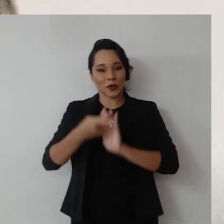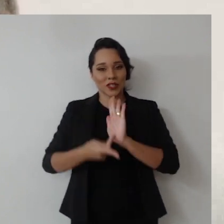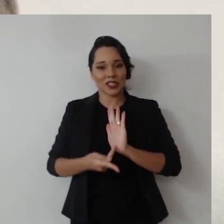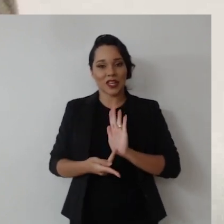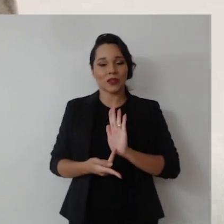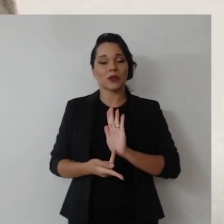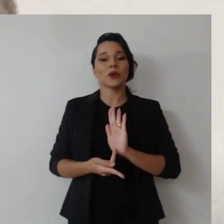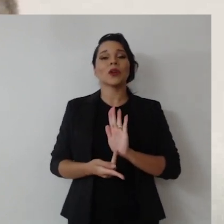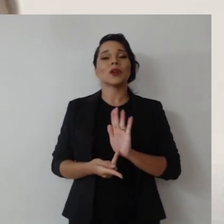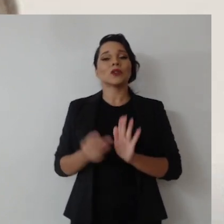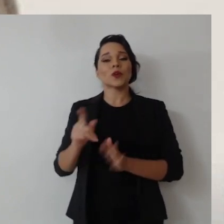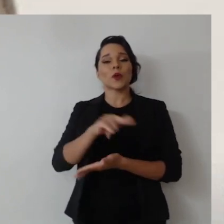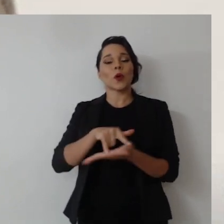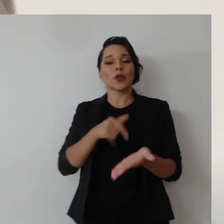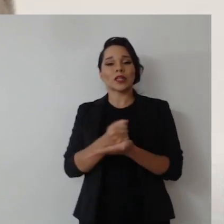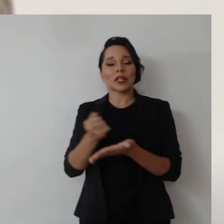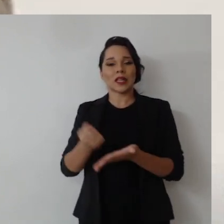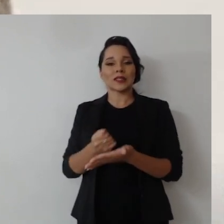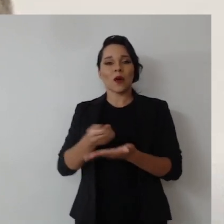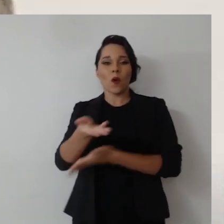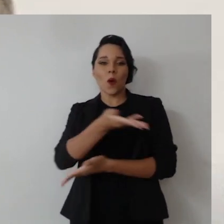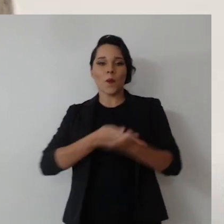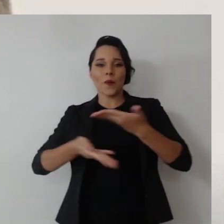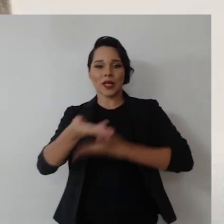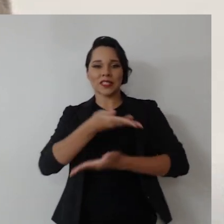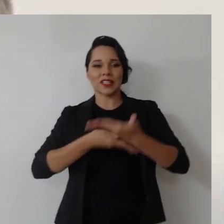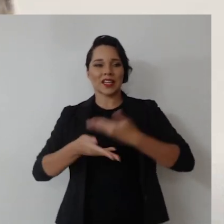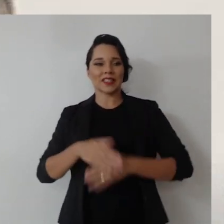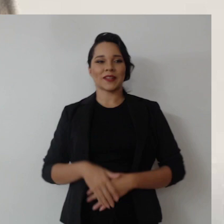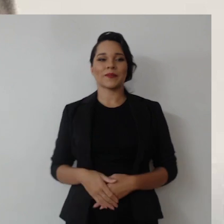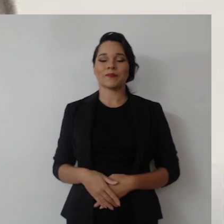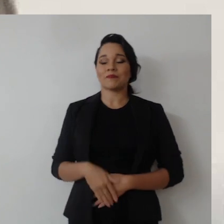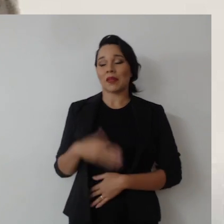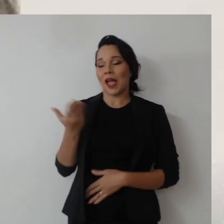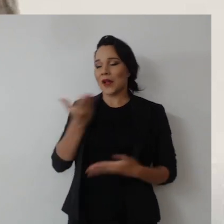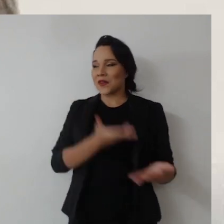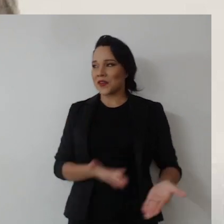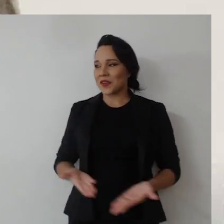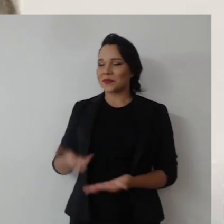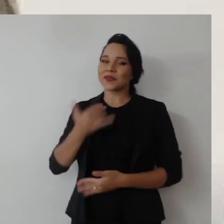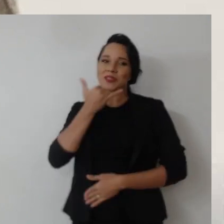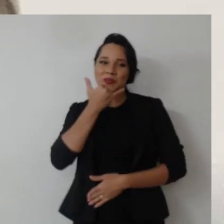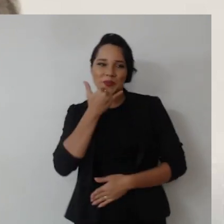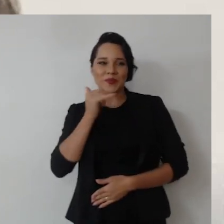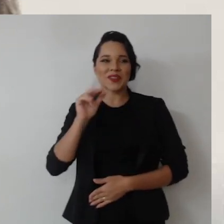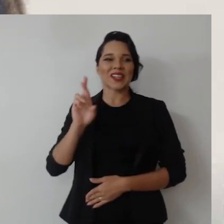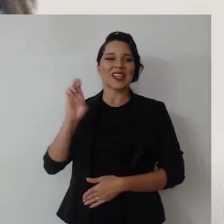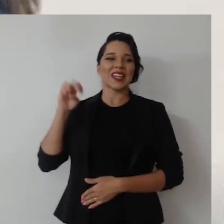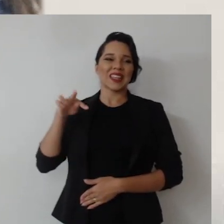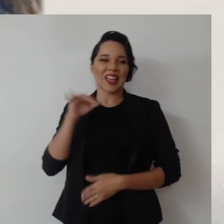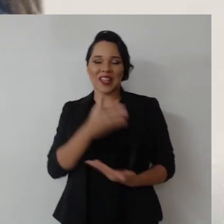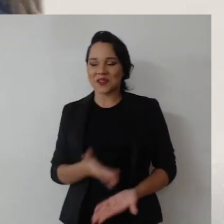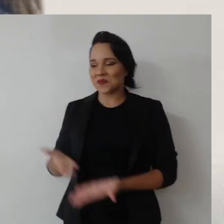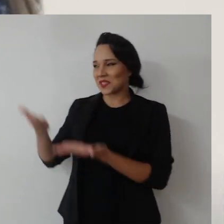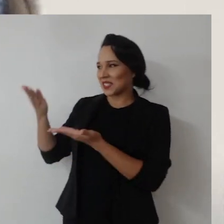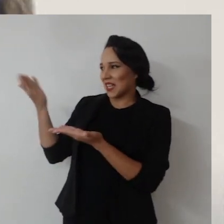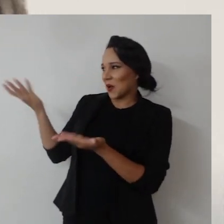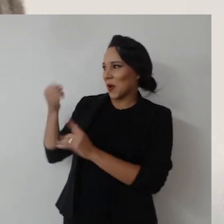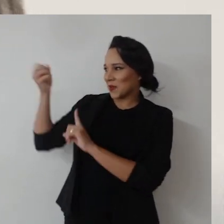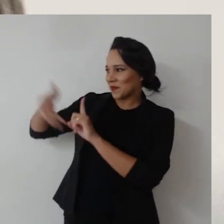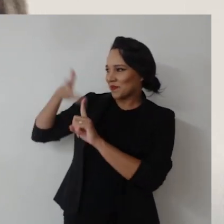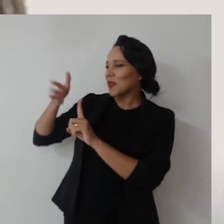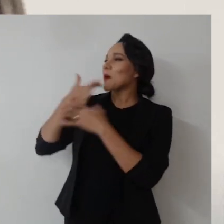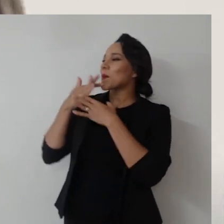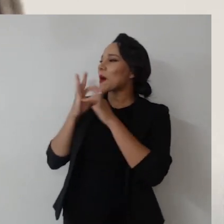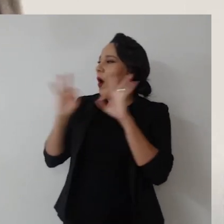o projeto sobre contratações compartilhadas sustentáveis. Rodrigo, passo a palavra... Perdão, Renato, eu passo a palavra para você